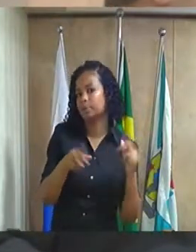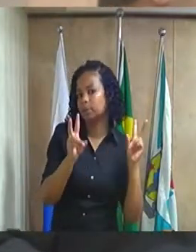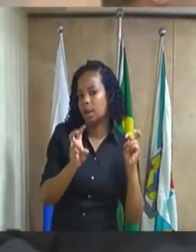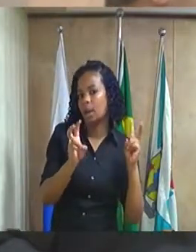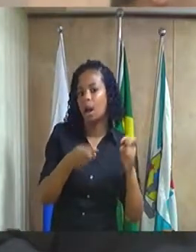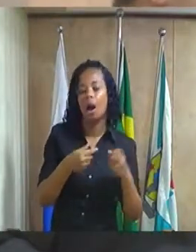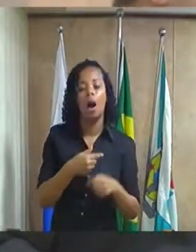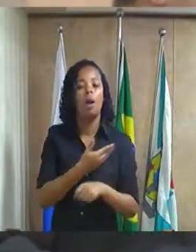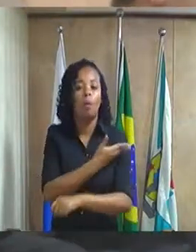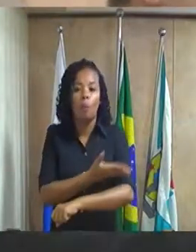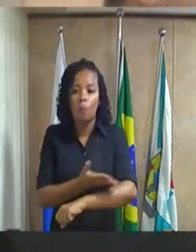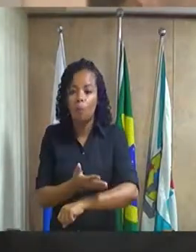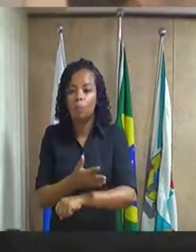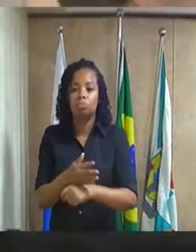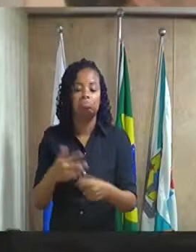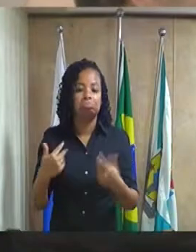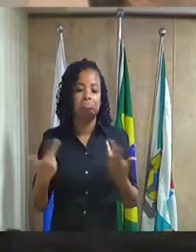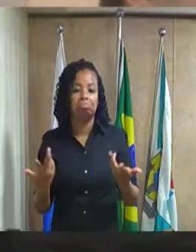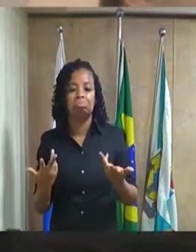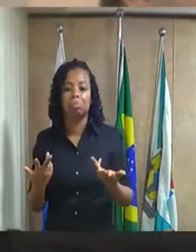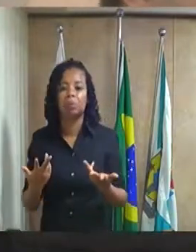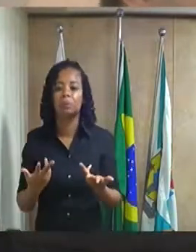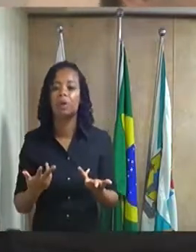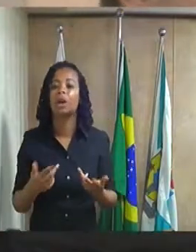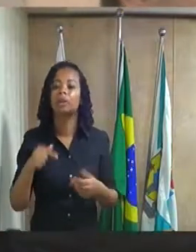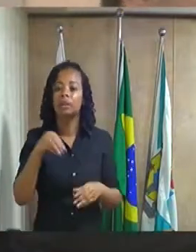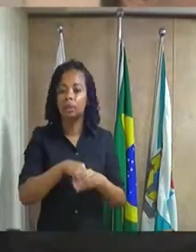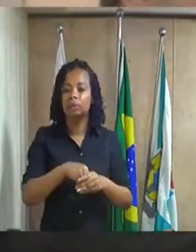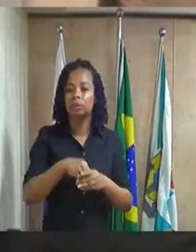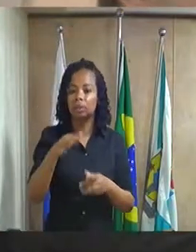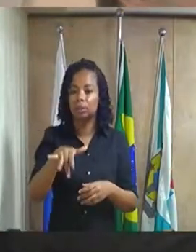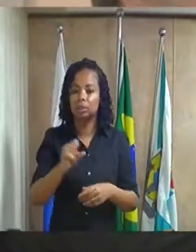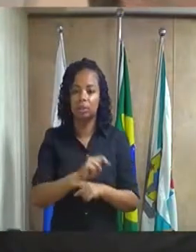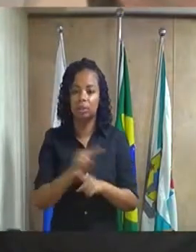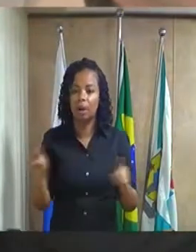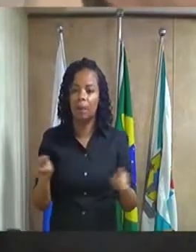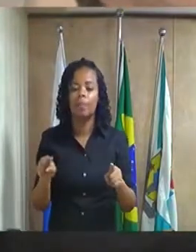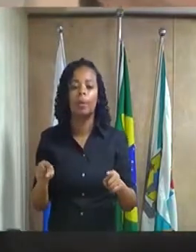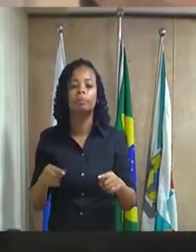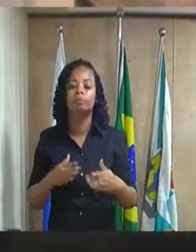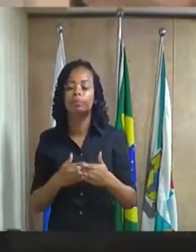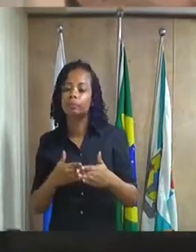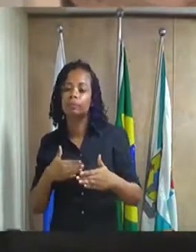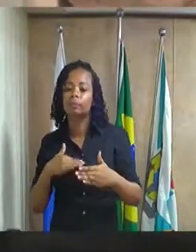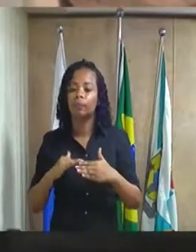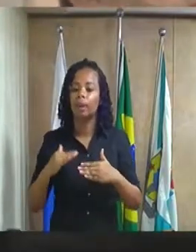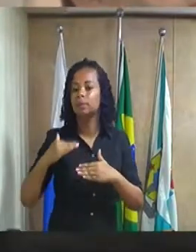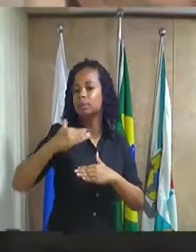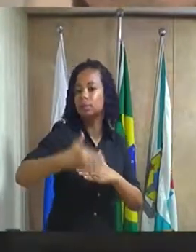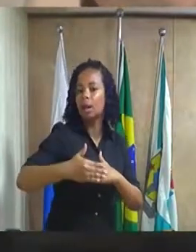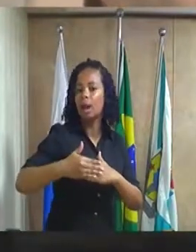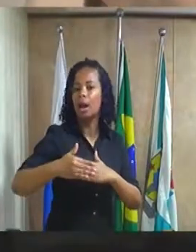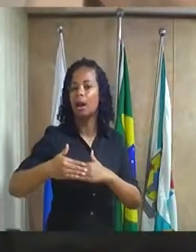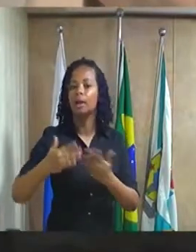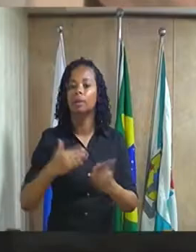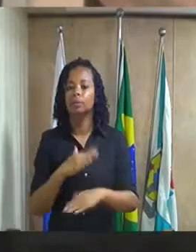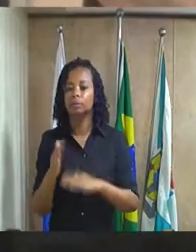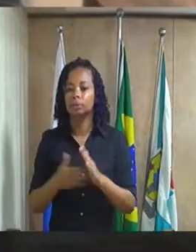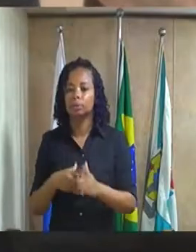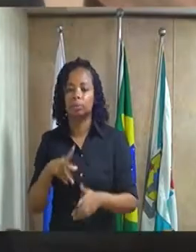Caxias não ter ultrapassado o limite prudencial da questão da conta de pessoal